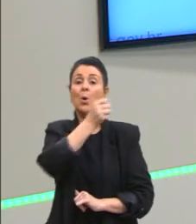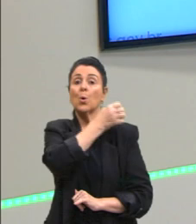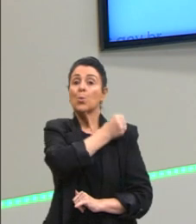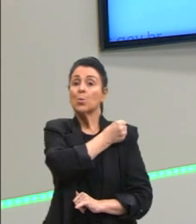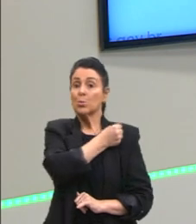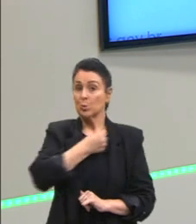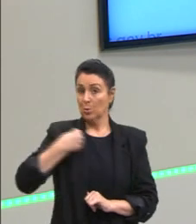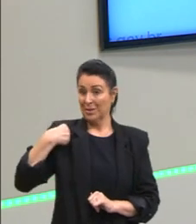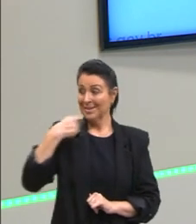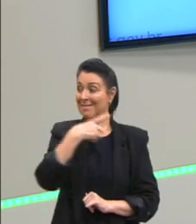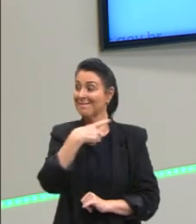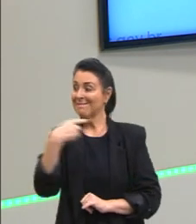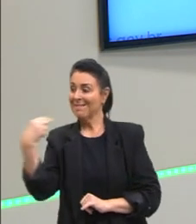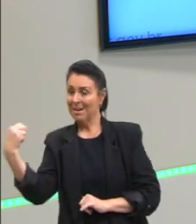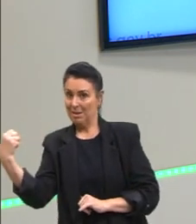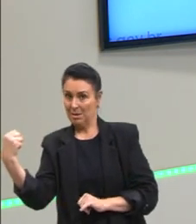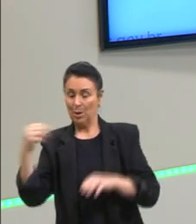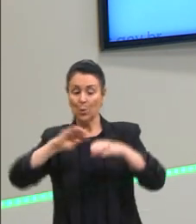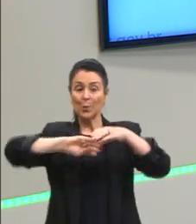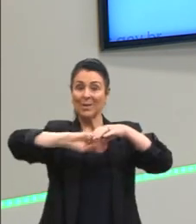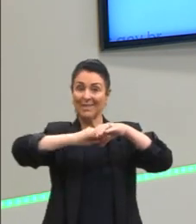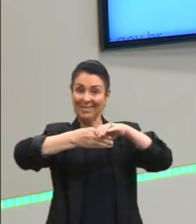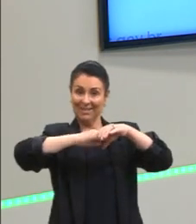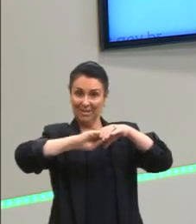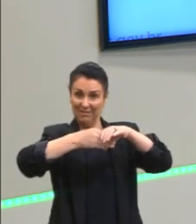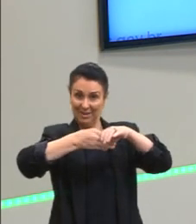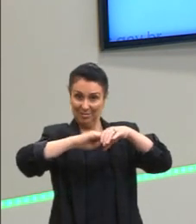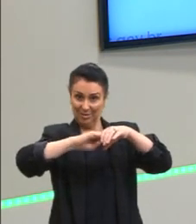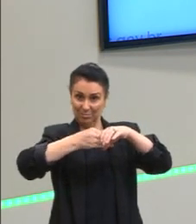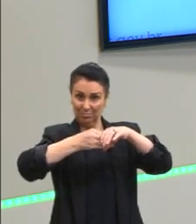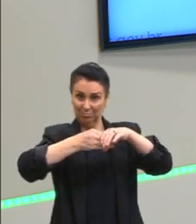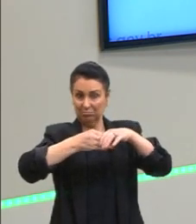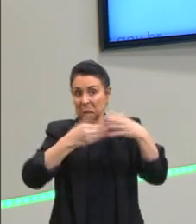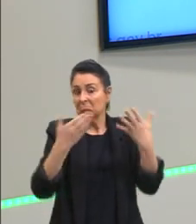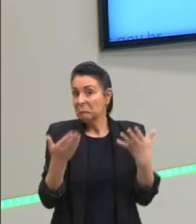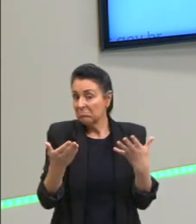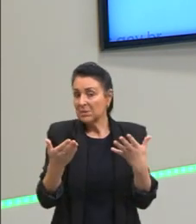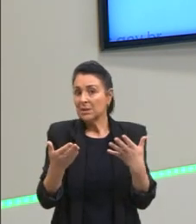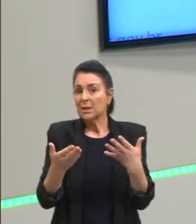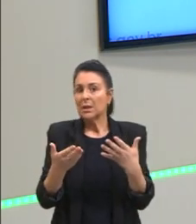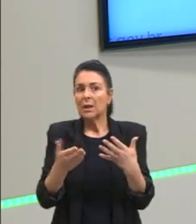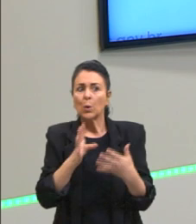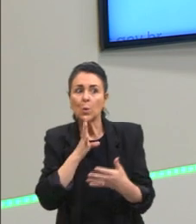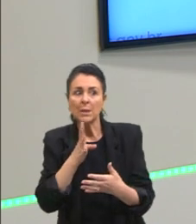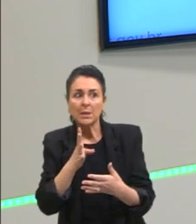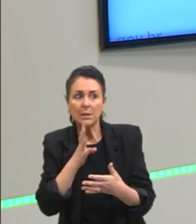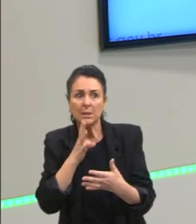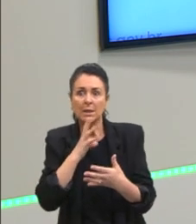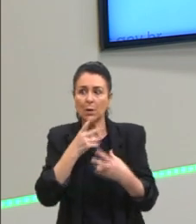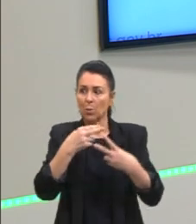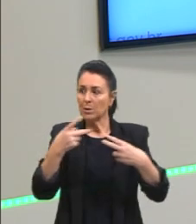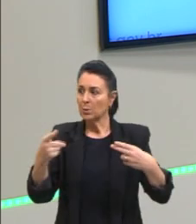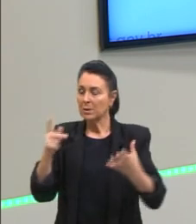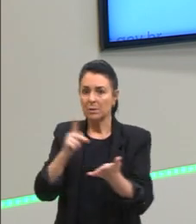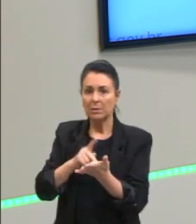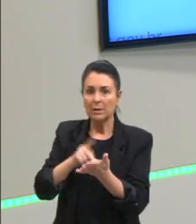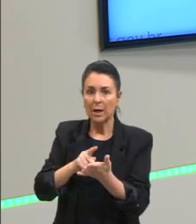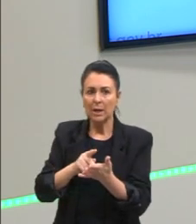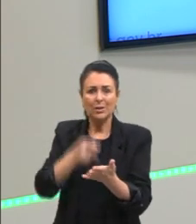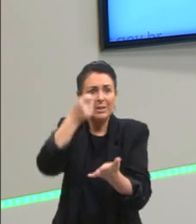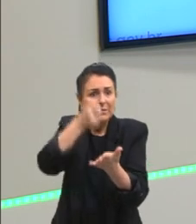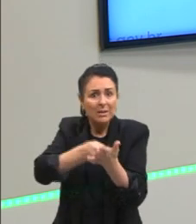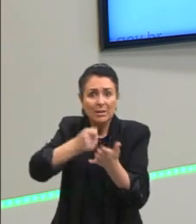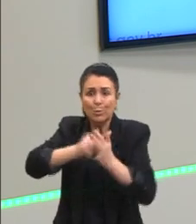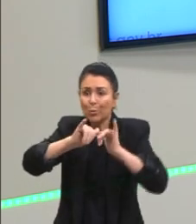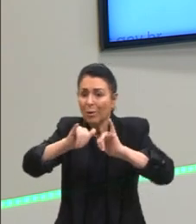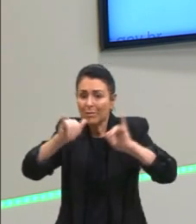saído da caverna, através dessas questões, conhecido o mundo real, e tentado alertar as pessoas